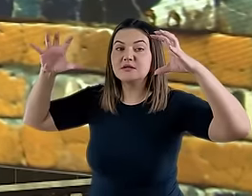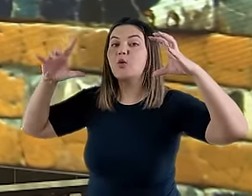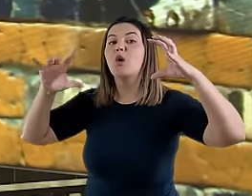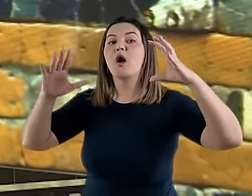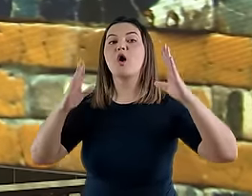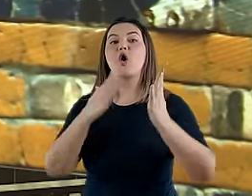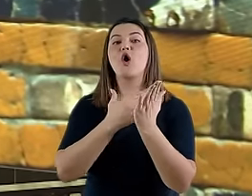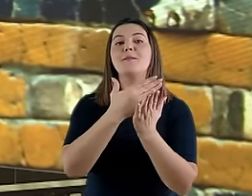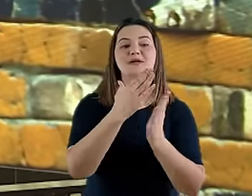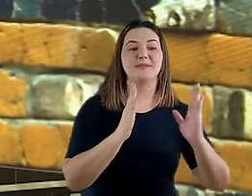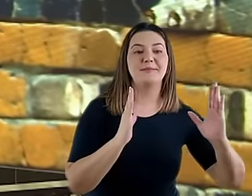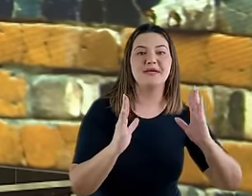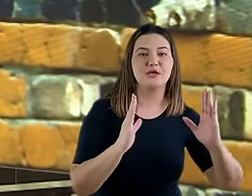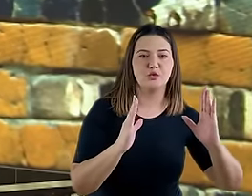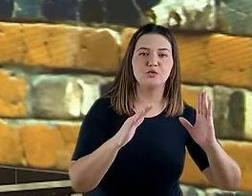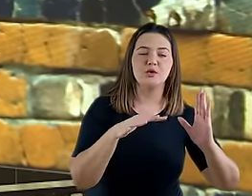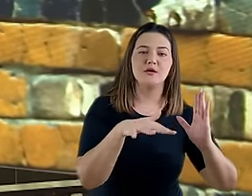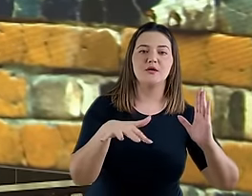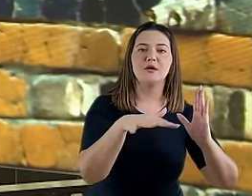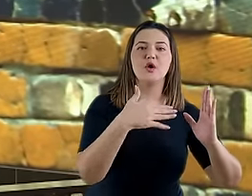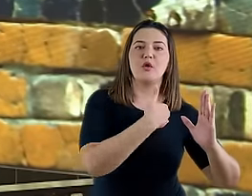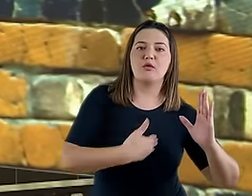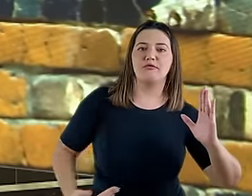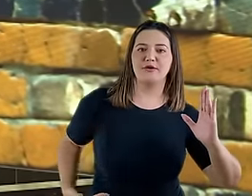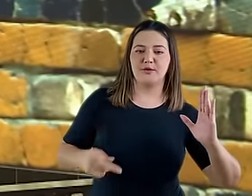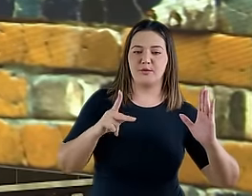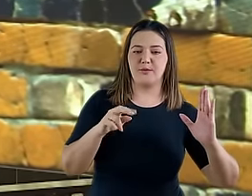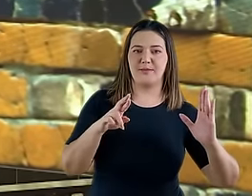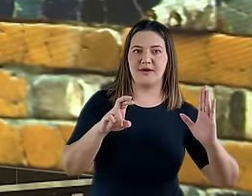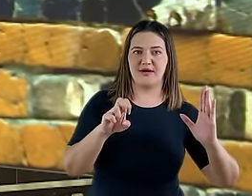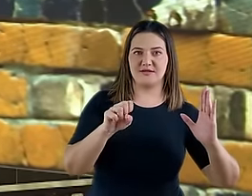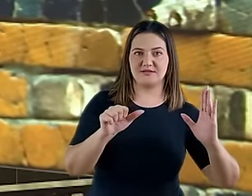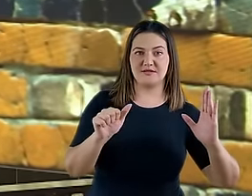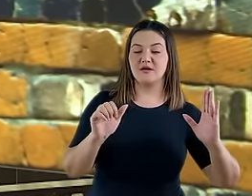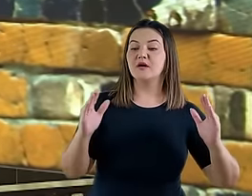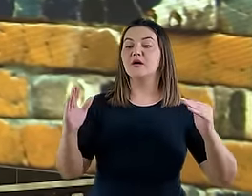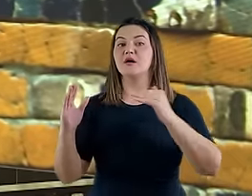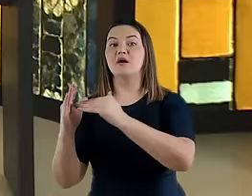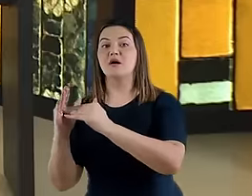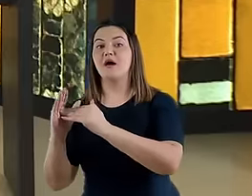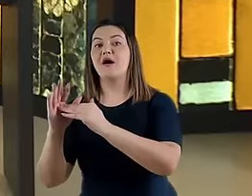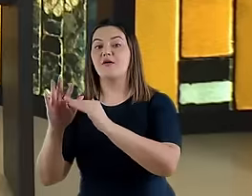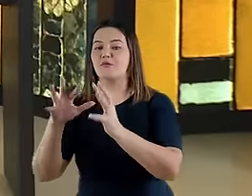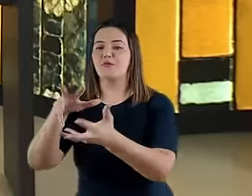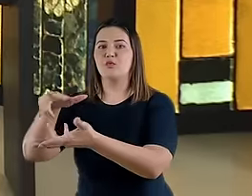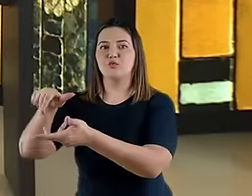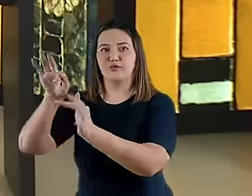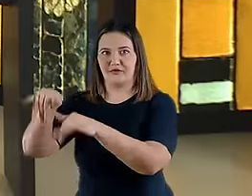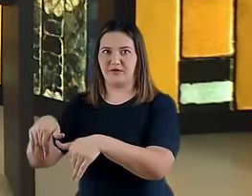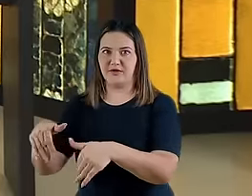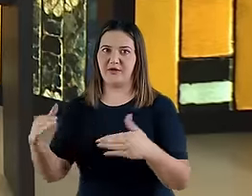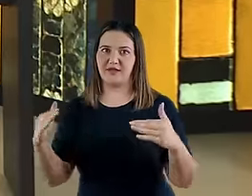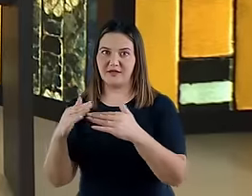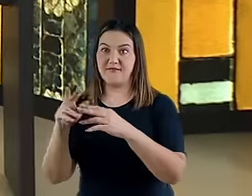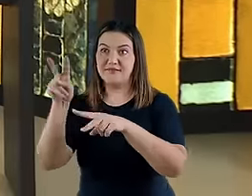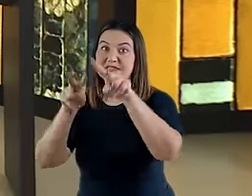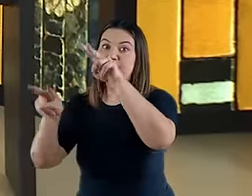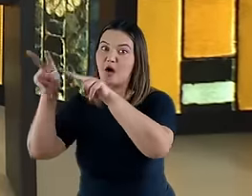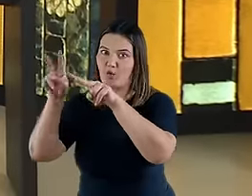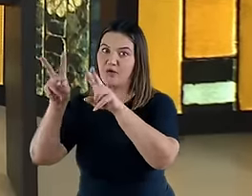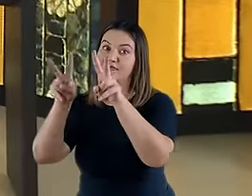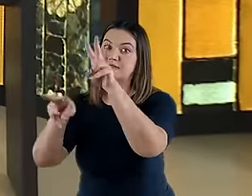persas e ela se estende profeticamente até o tempo do fim. Embora o capítulo seja arranjado numa